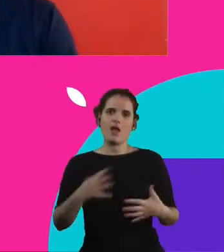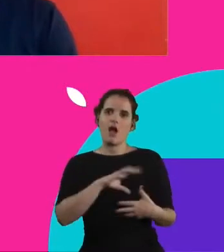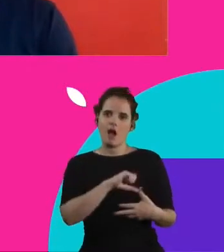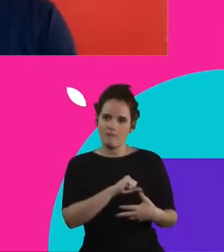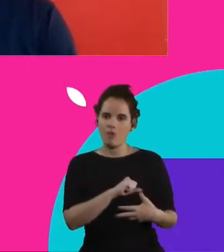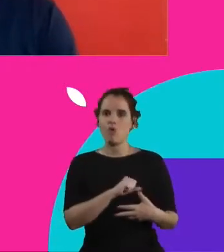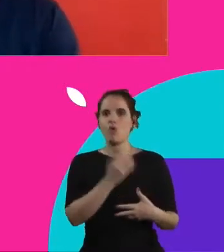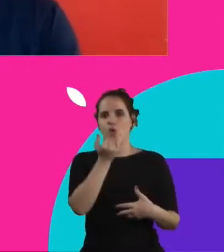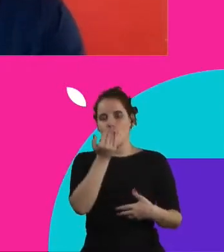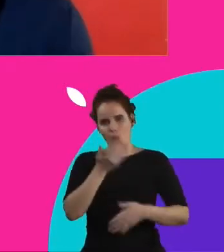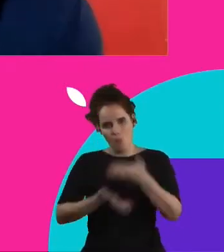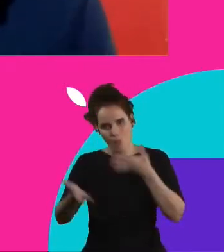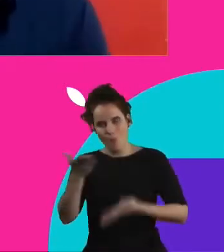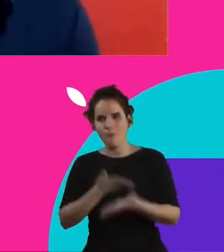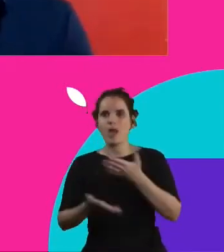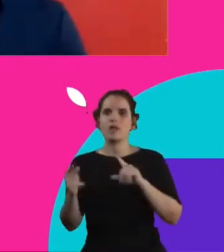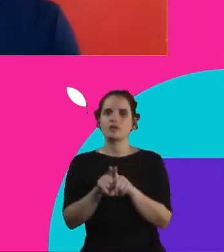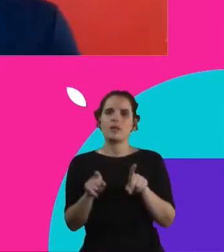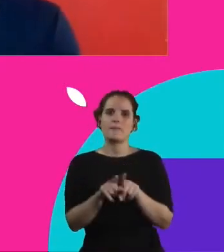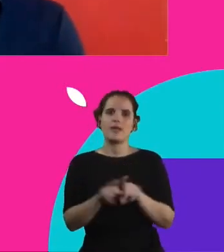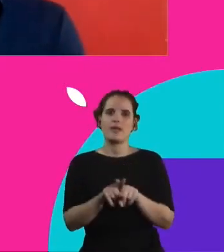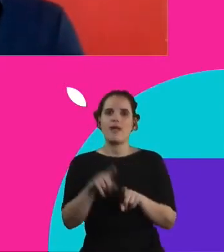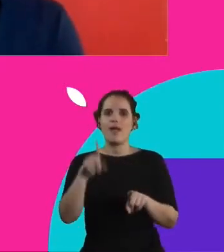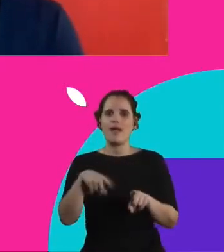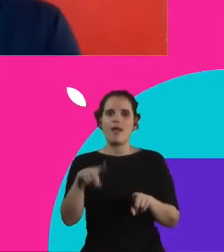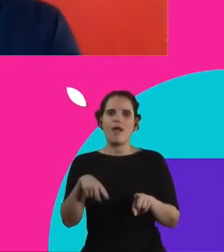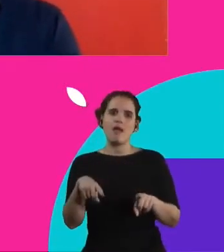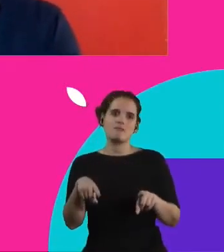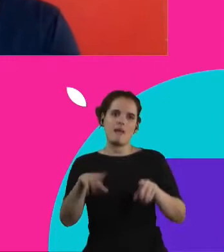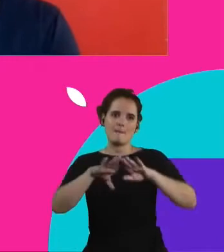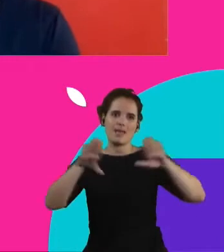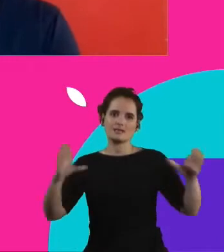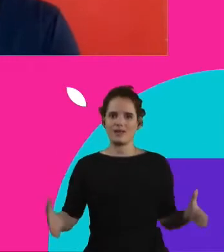não só o alimento, mas compartilhar a mesa, que a mesa tem que ser para todos.